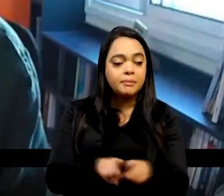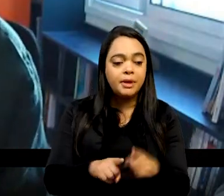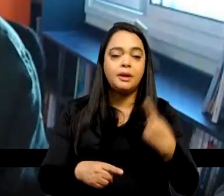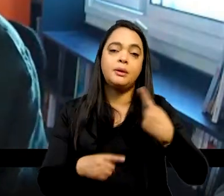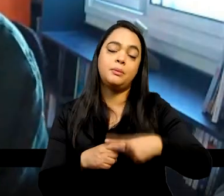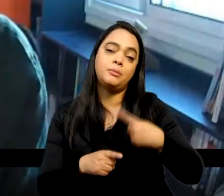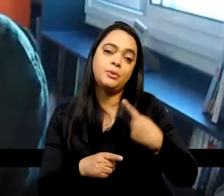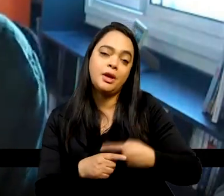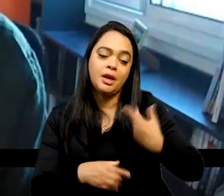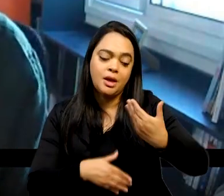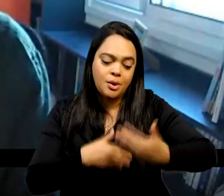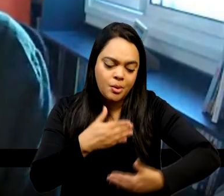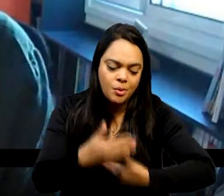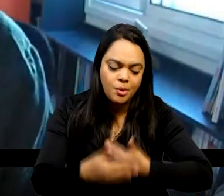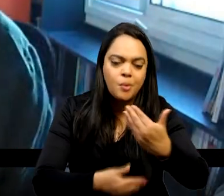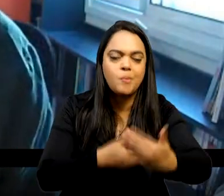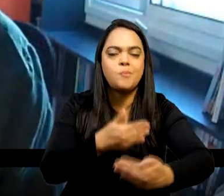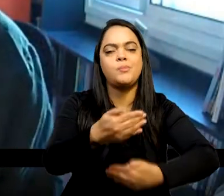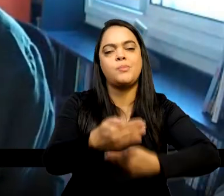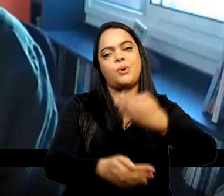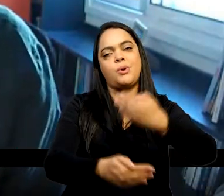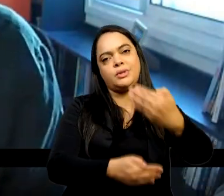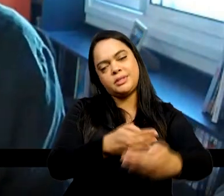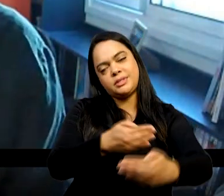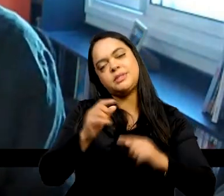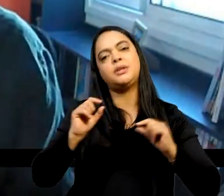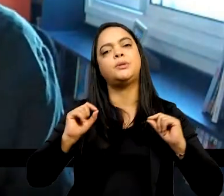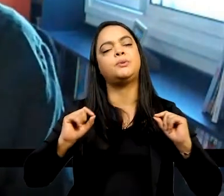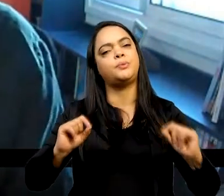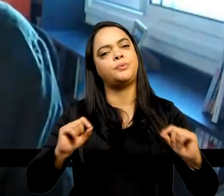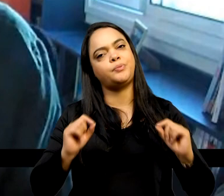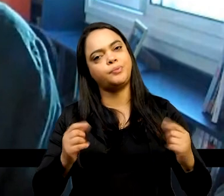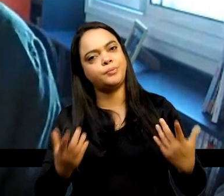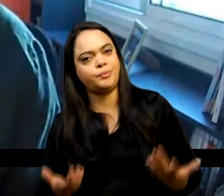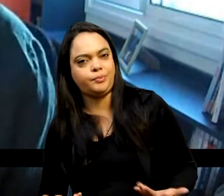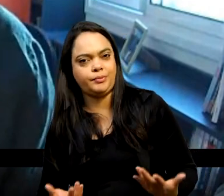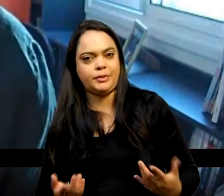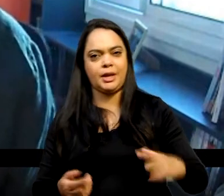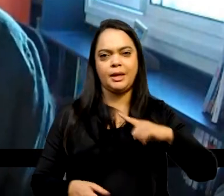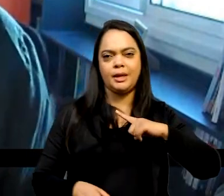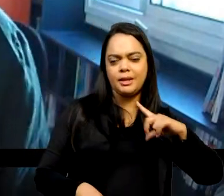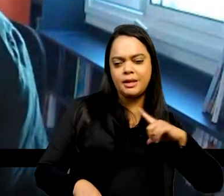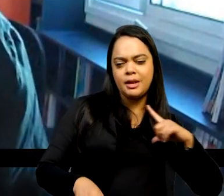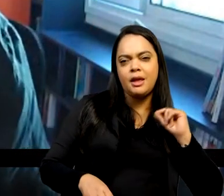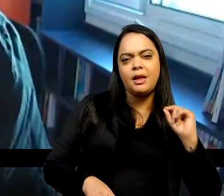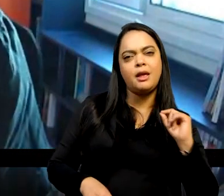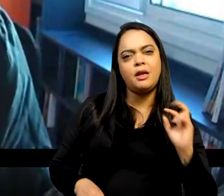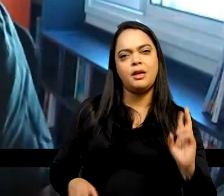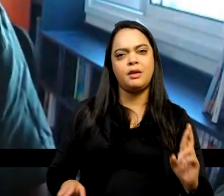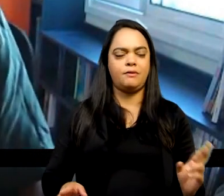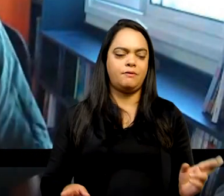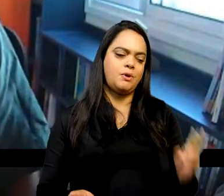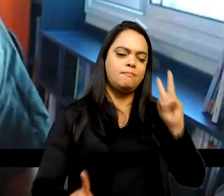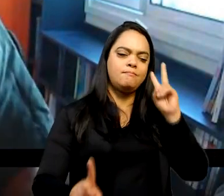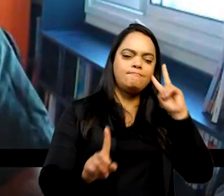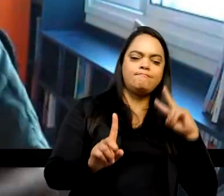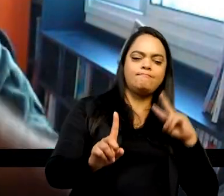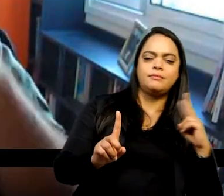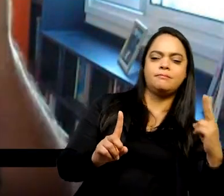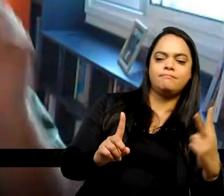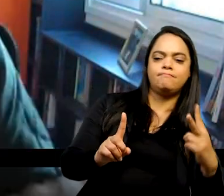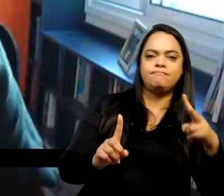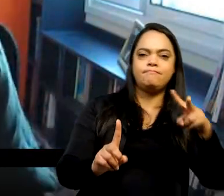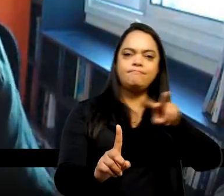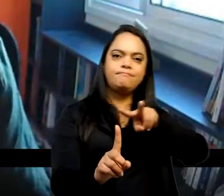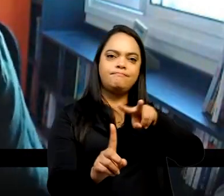foi um processo que se fez em meio a um contexto de perspectivas de futuros inovadores. Então, a exemplo dos